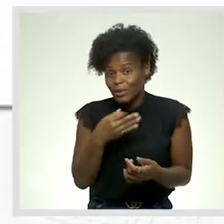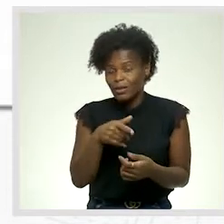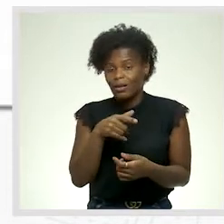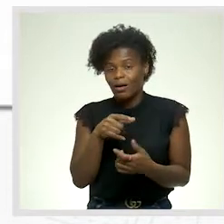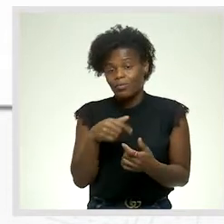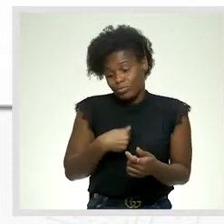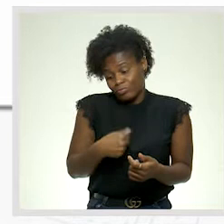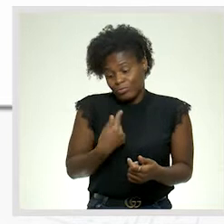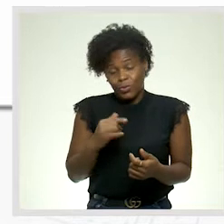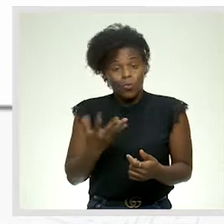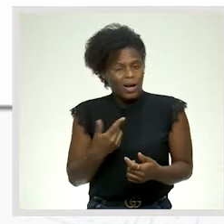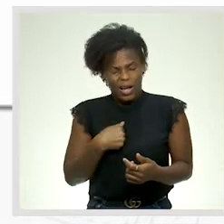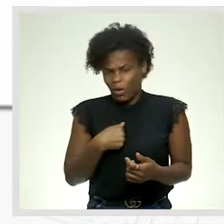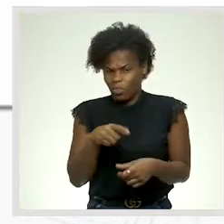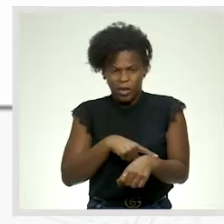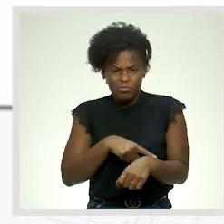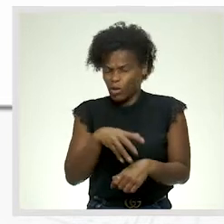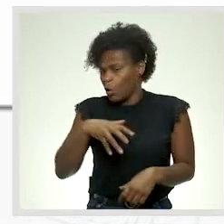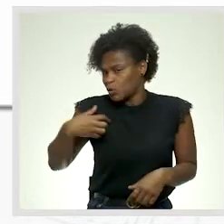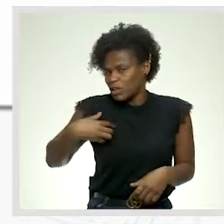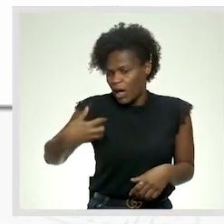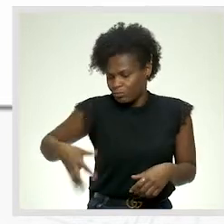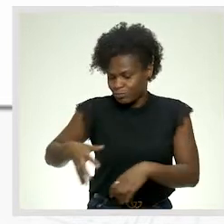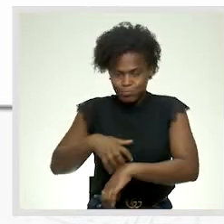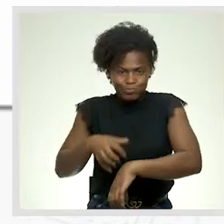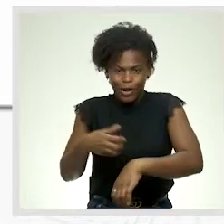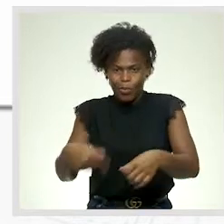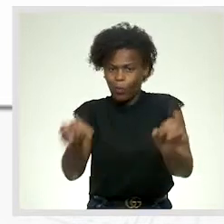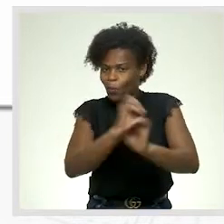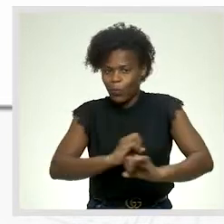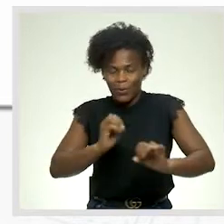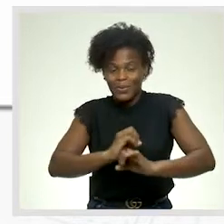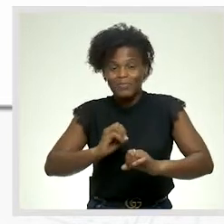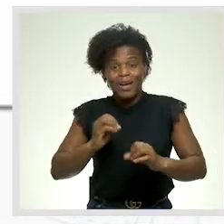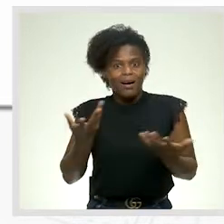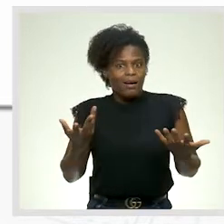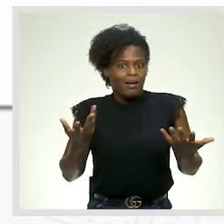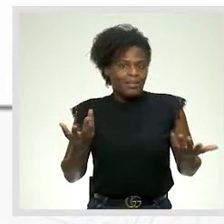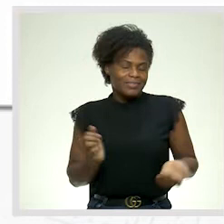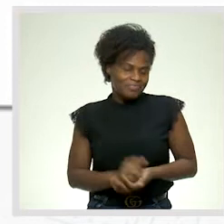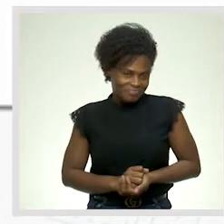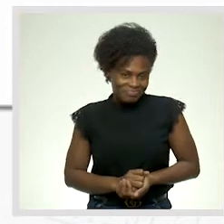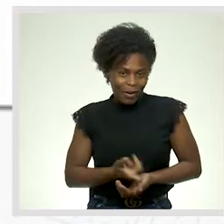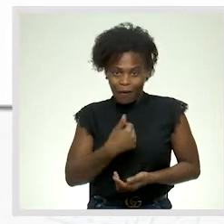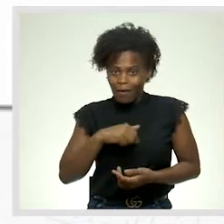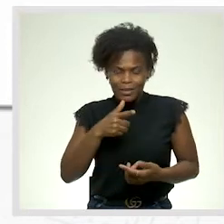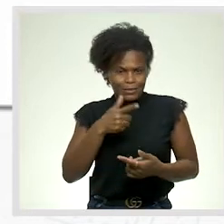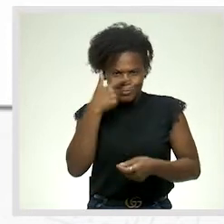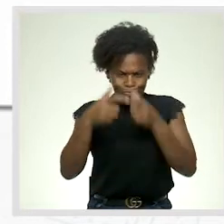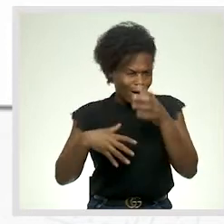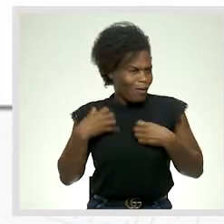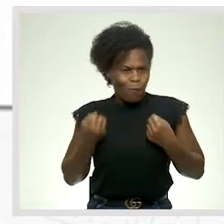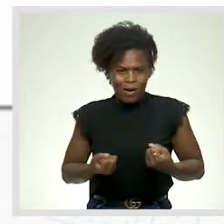os quais nem mesmo espaço para me coçar tem deixado. Nossa! Isso ninguém aguenta!